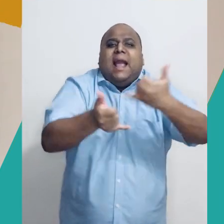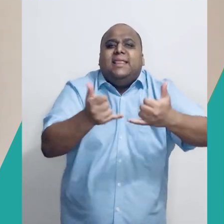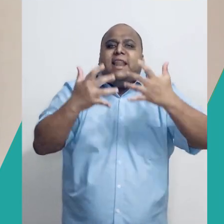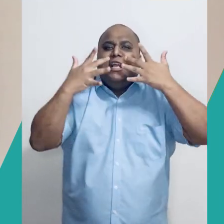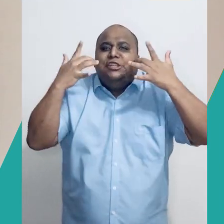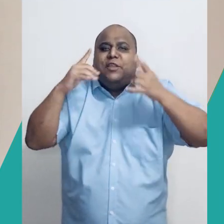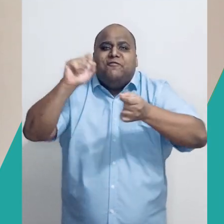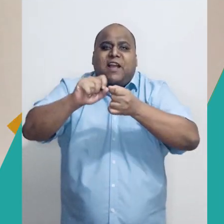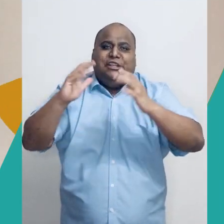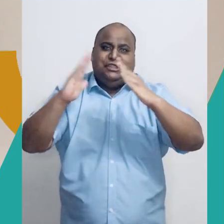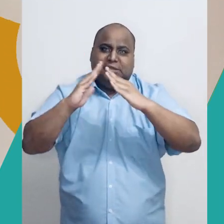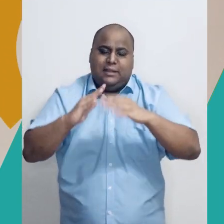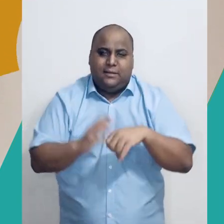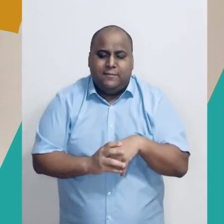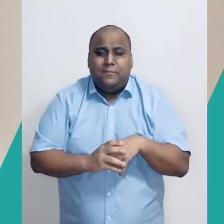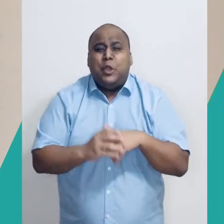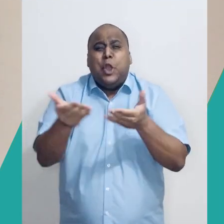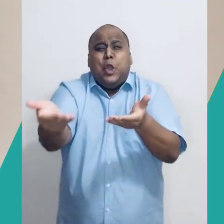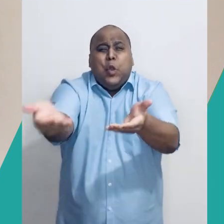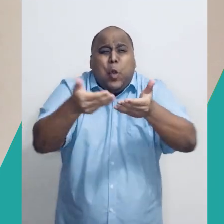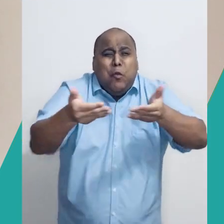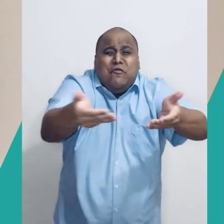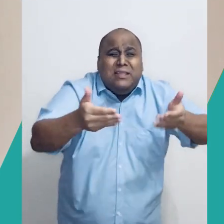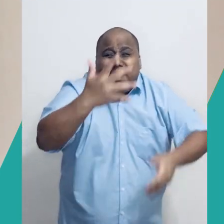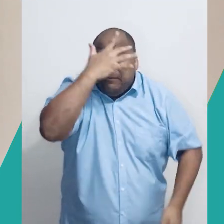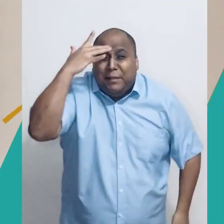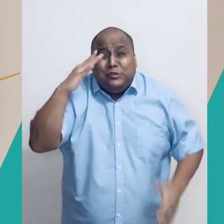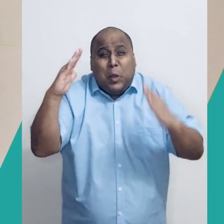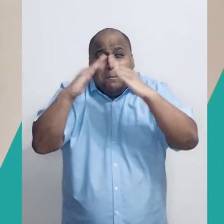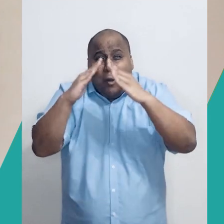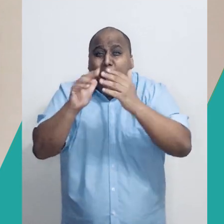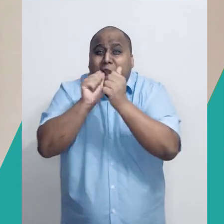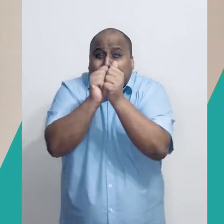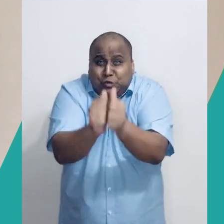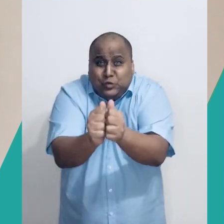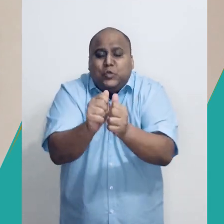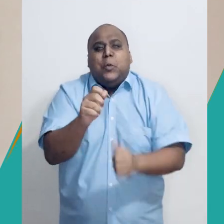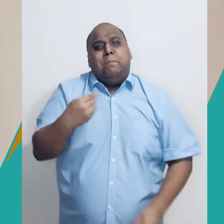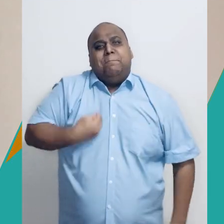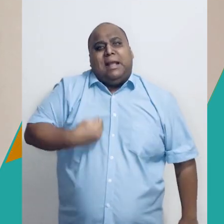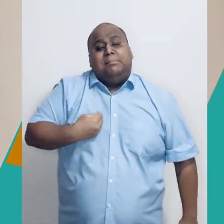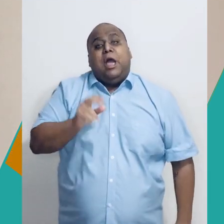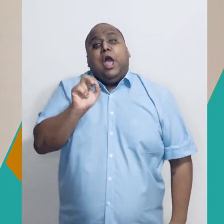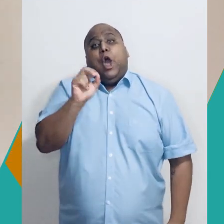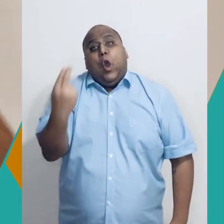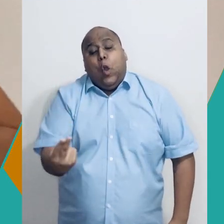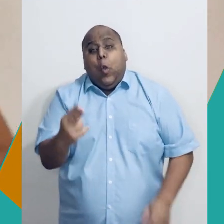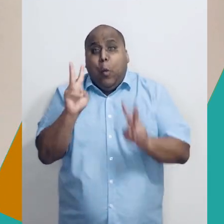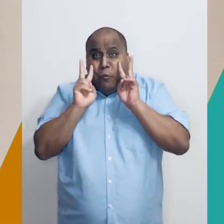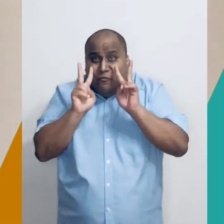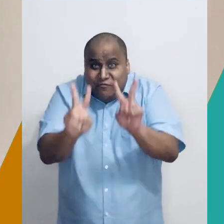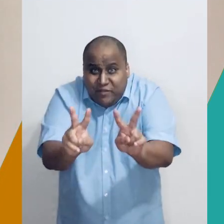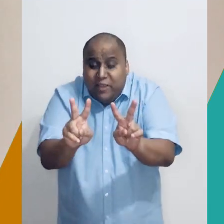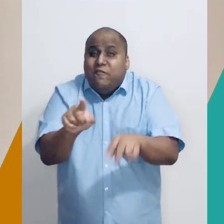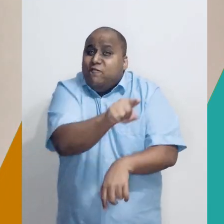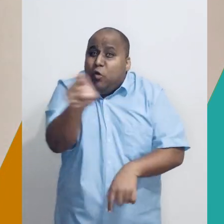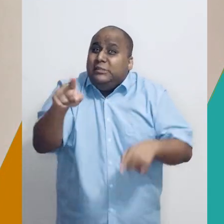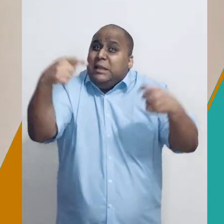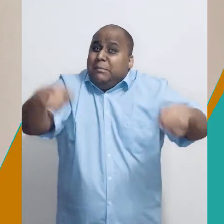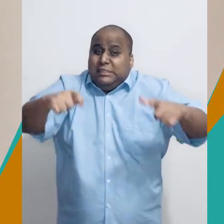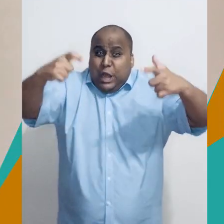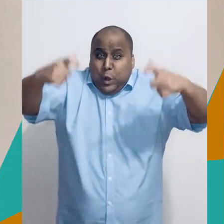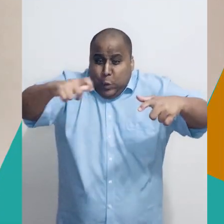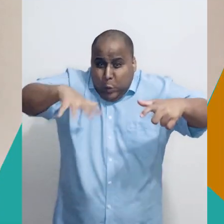realizarem em casa. Convida todo mundo que mora com você para participar ou para assistir. Vocês vão precisar de um bom